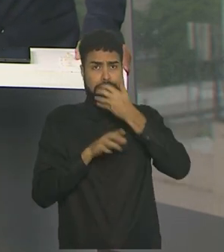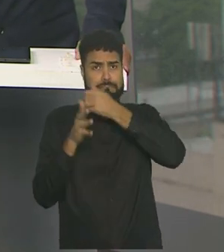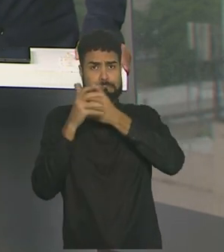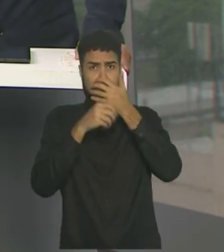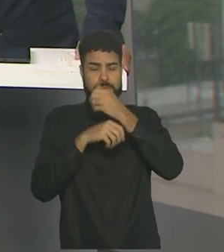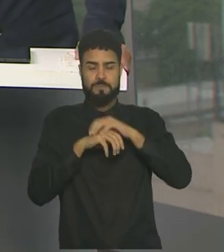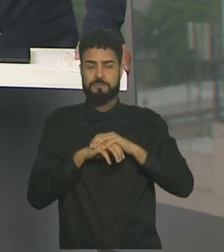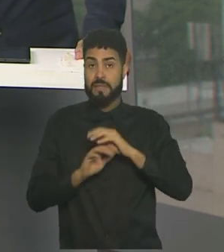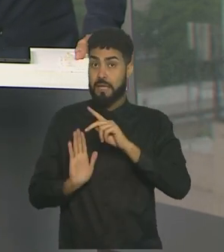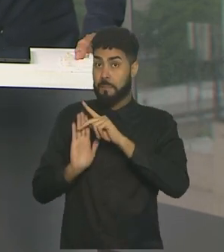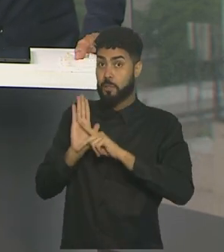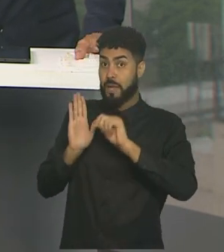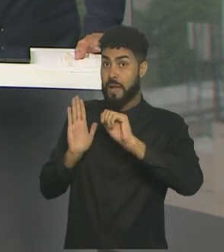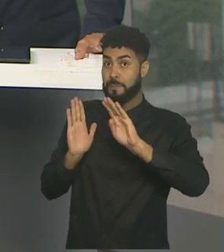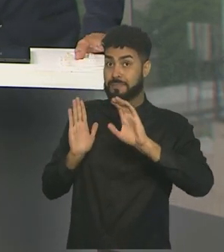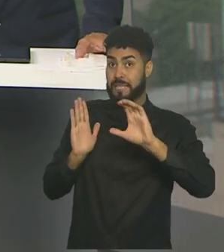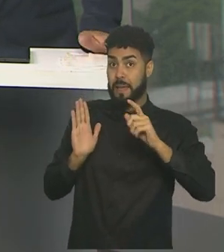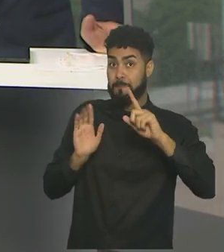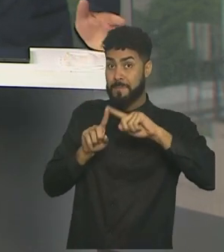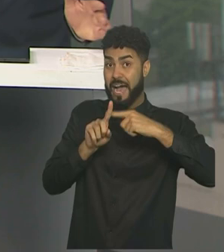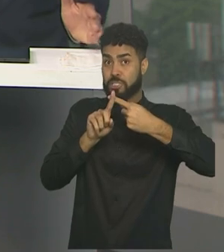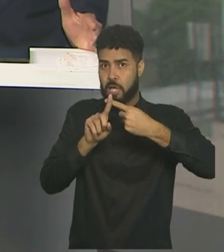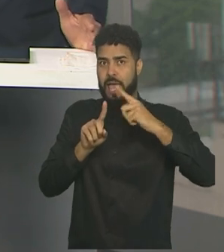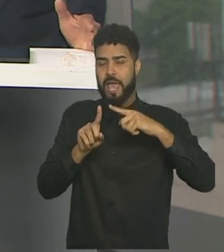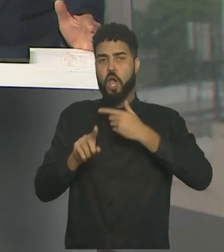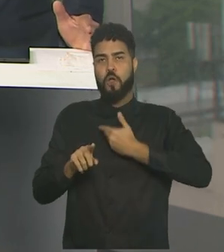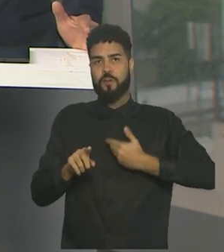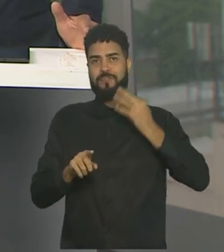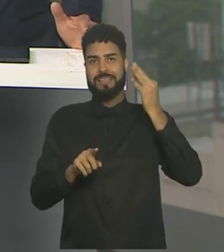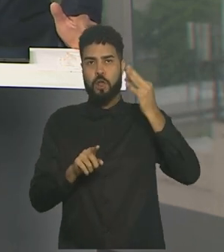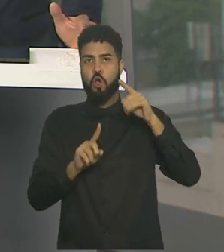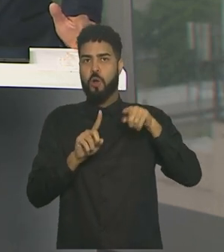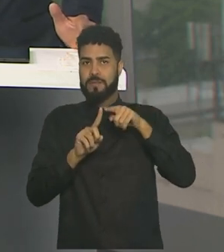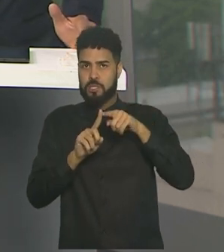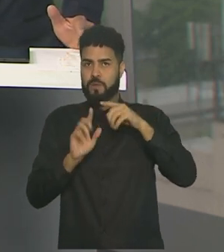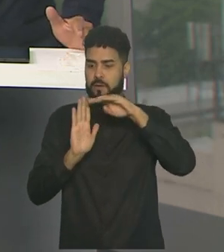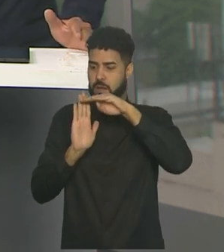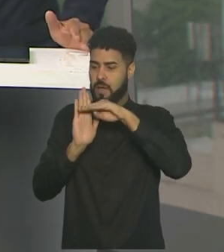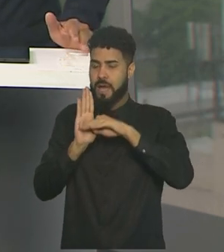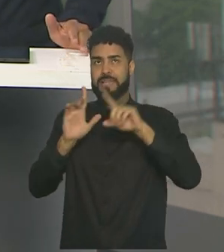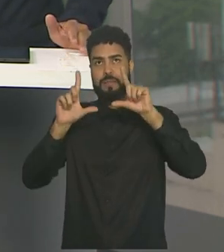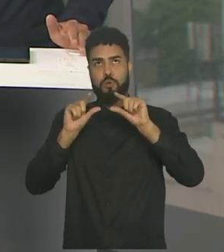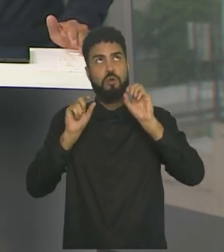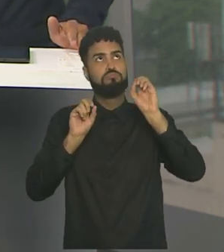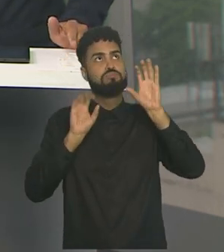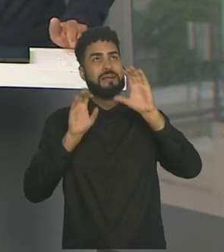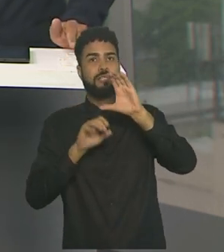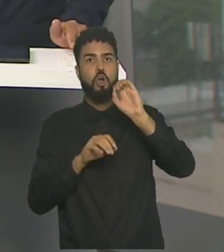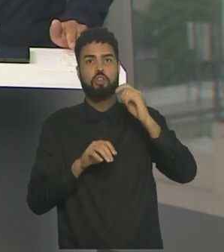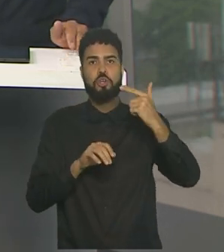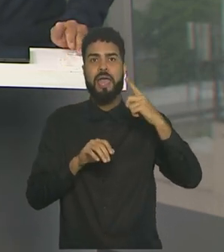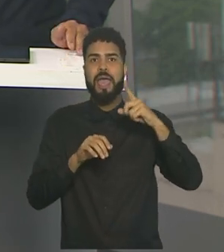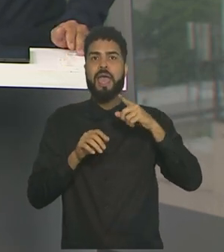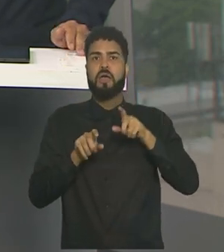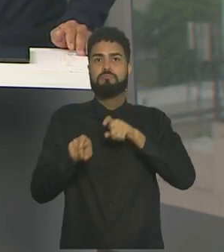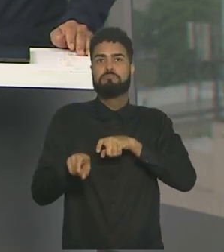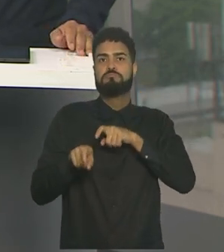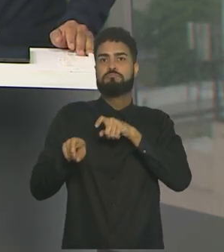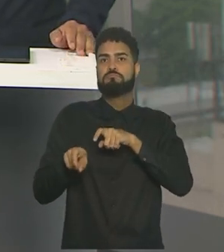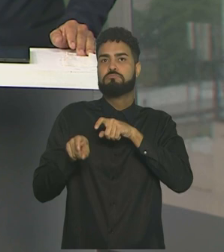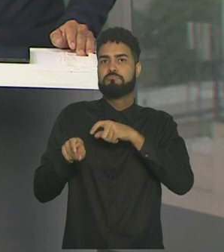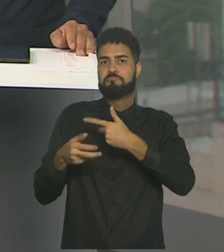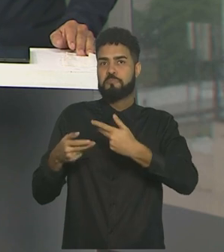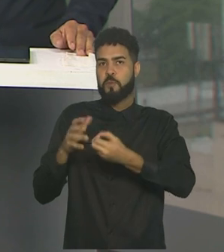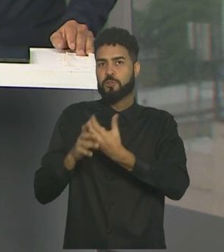plano ABC+, do governo federal, que cria metas para diminuir as emissões de carbono na produção agropecuária.